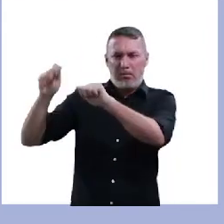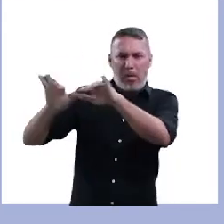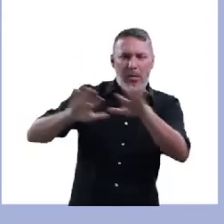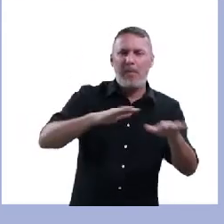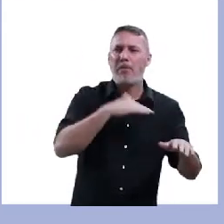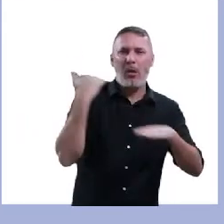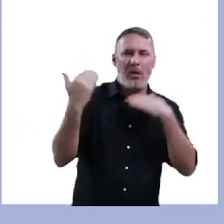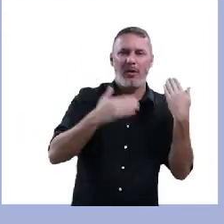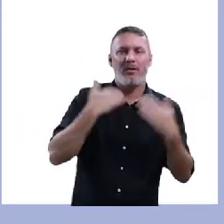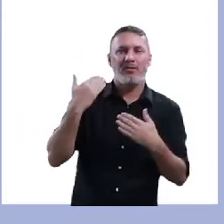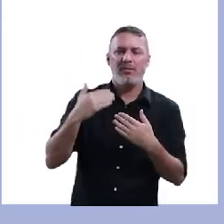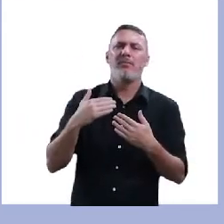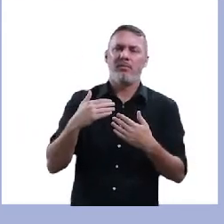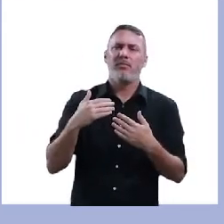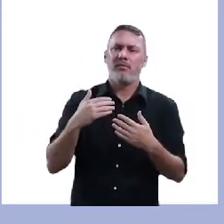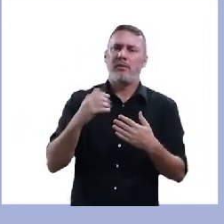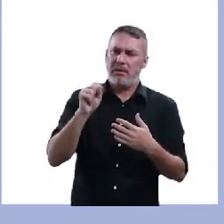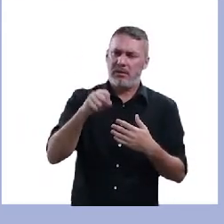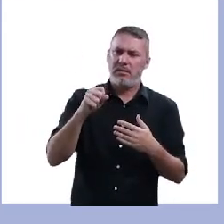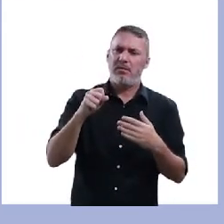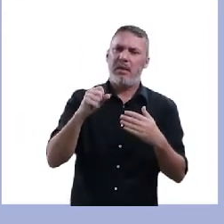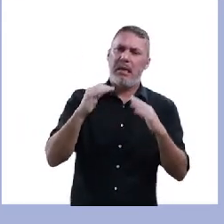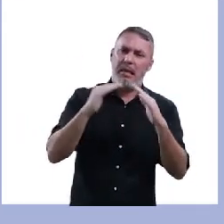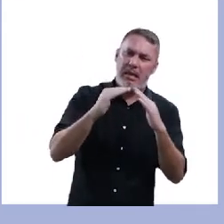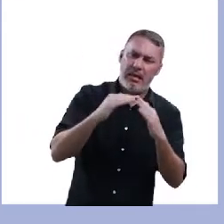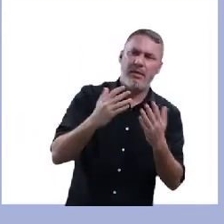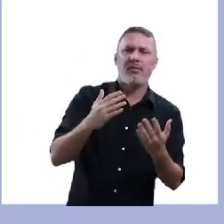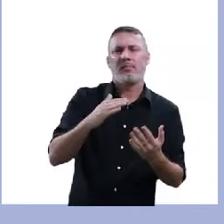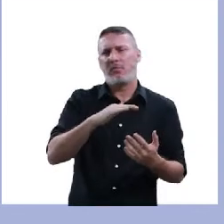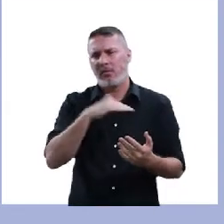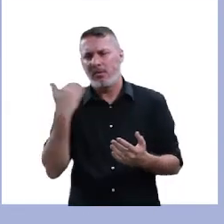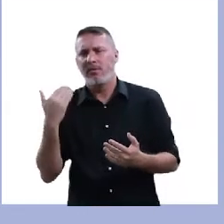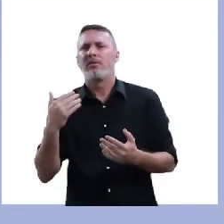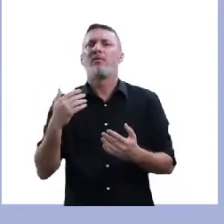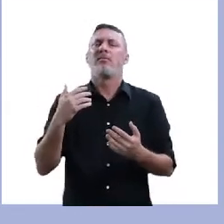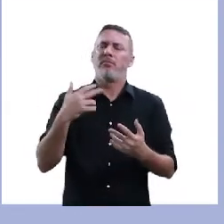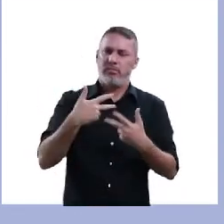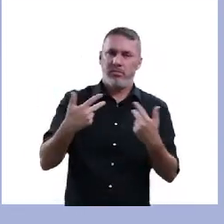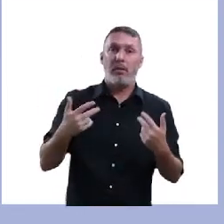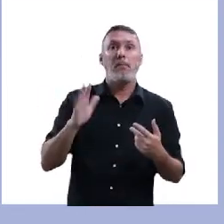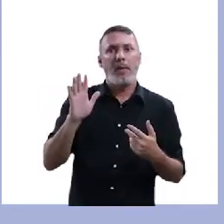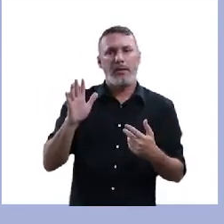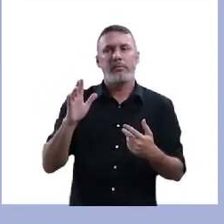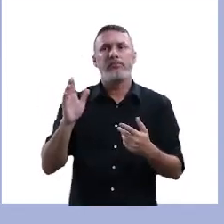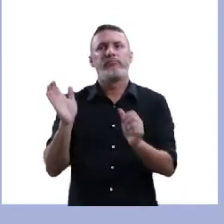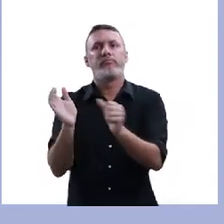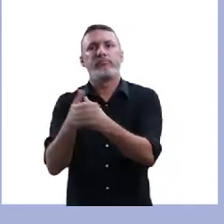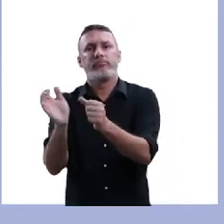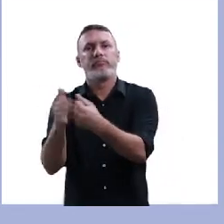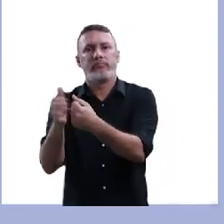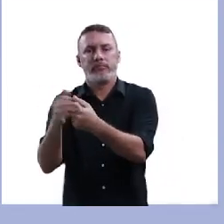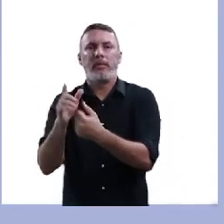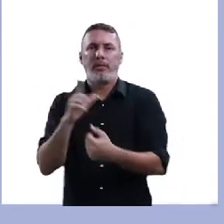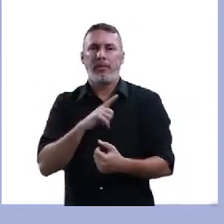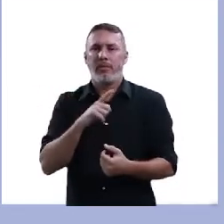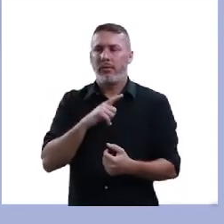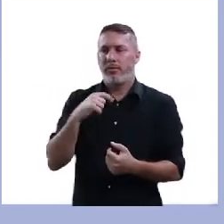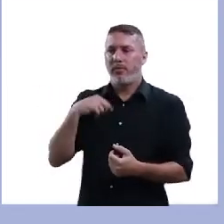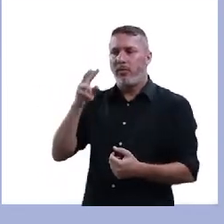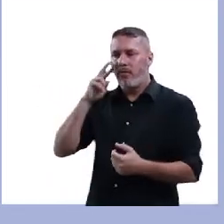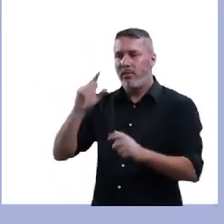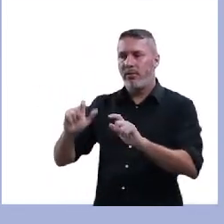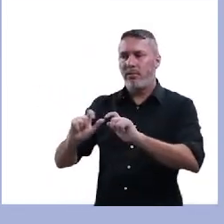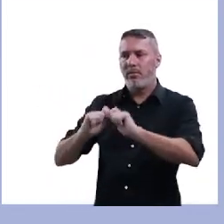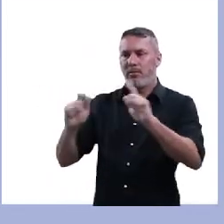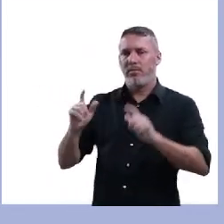bens, só que nós temos vidas que não foram contabilizadas. E quando eu olhei essa reportagem do jornal É o País, está aqui para